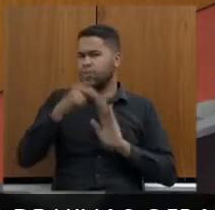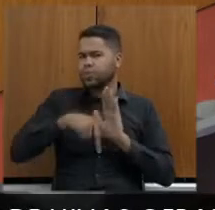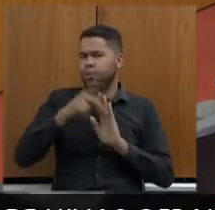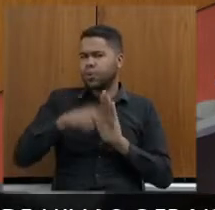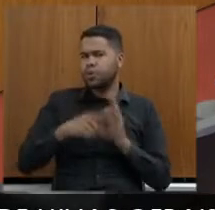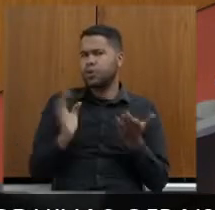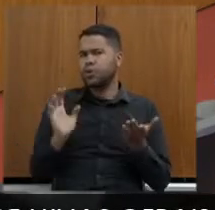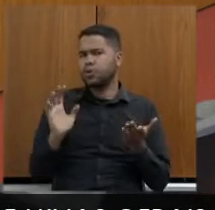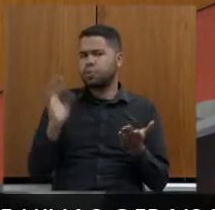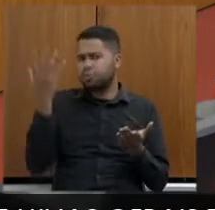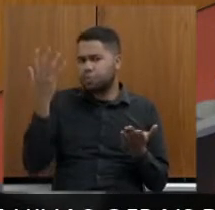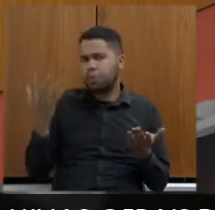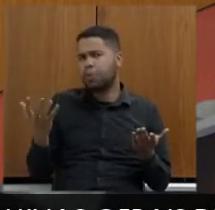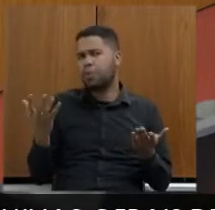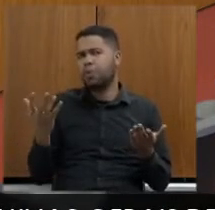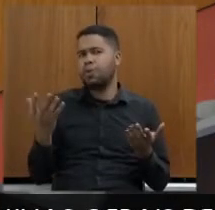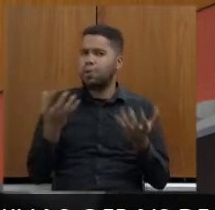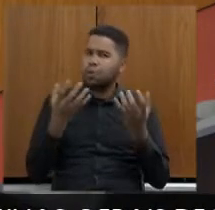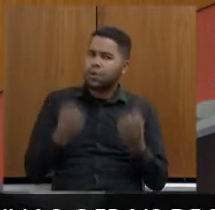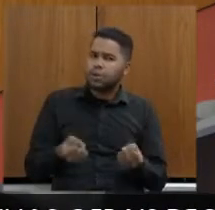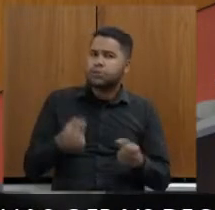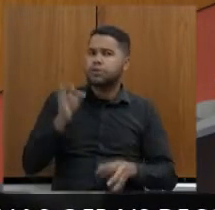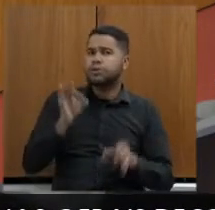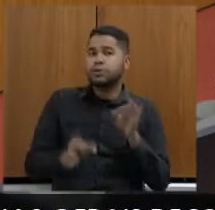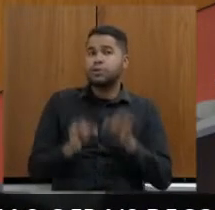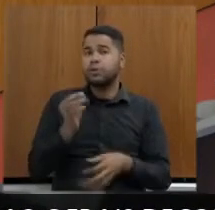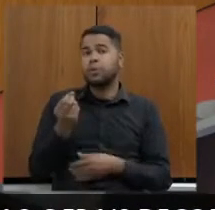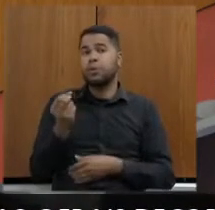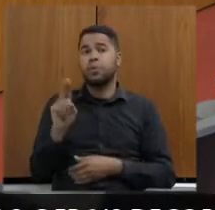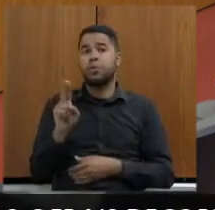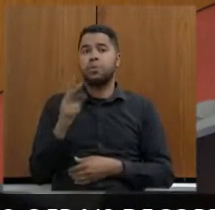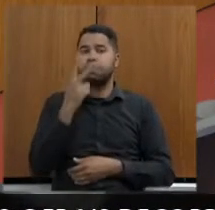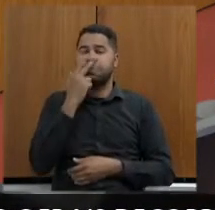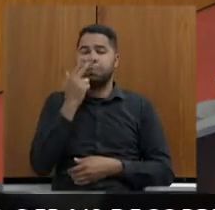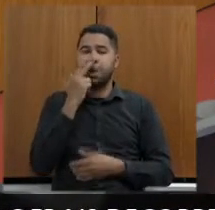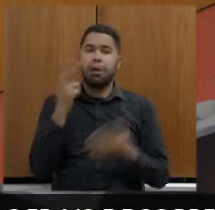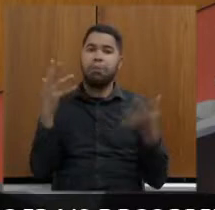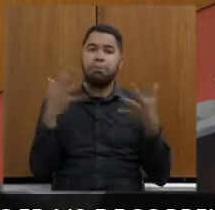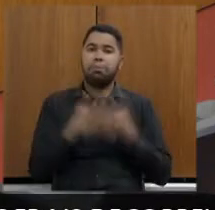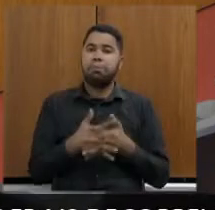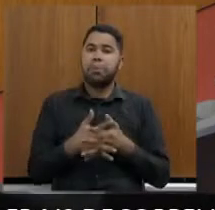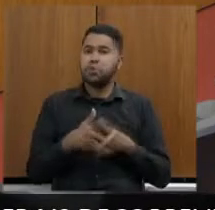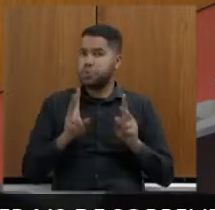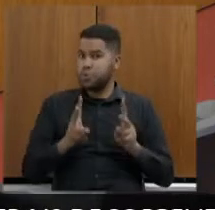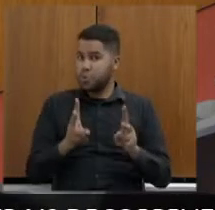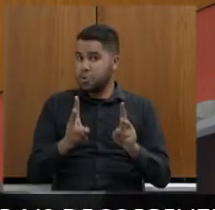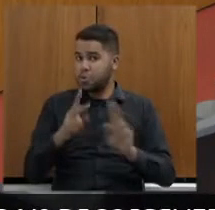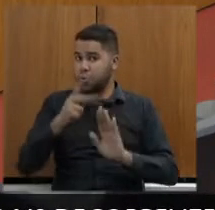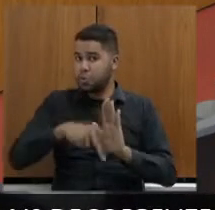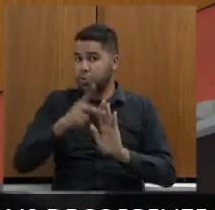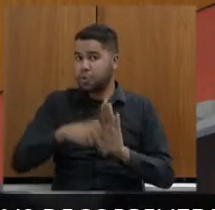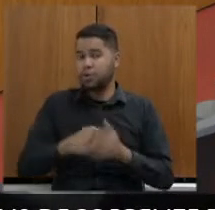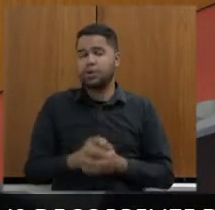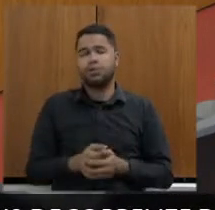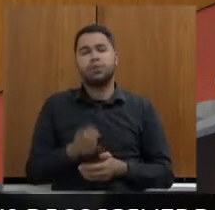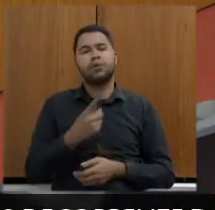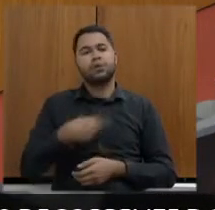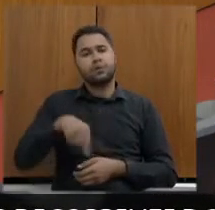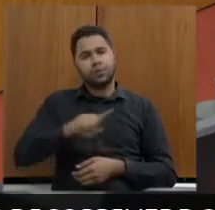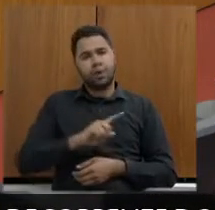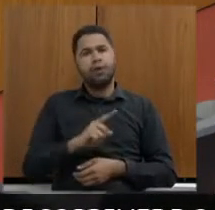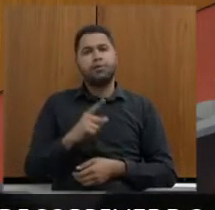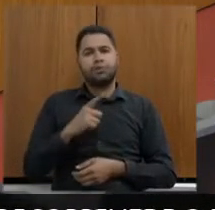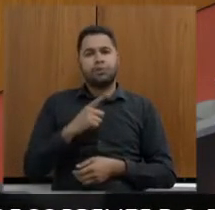Houve o aceite da justiça ou isso não embaraçou e o projeto continua? Nós, felizmente, tivemos uma